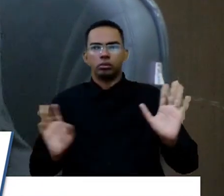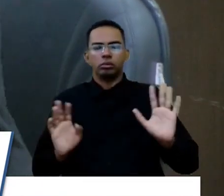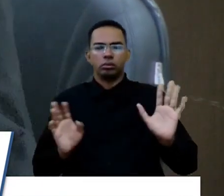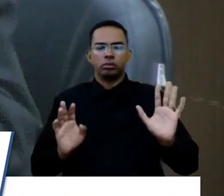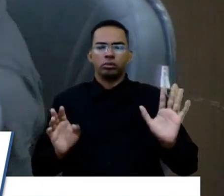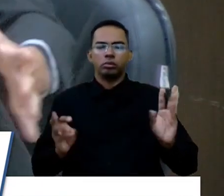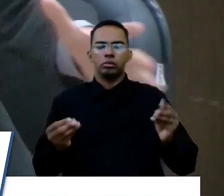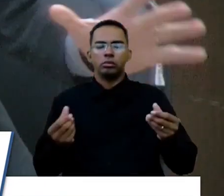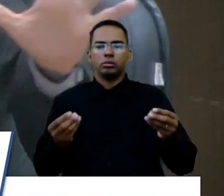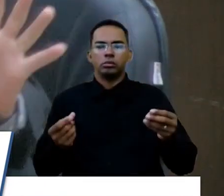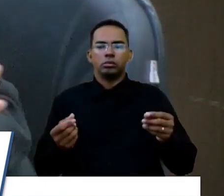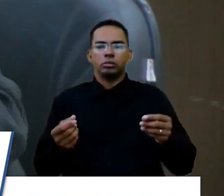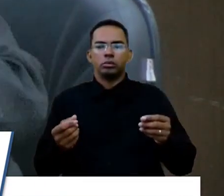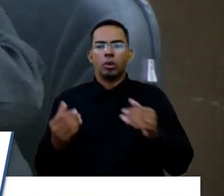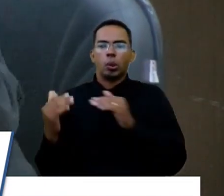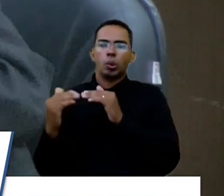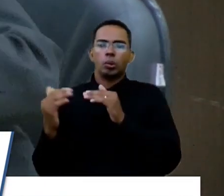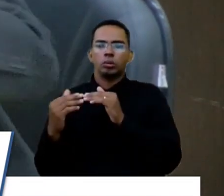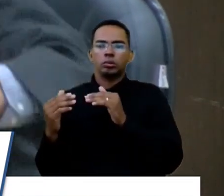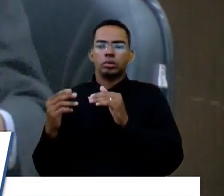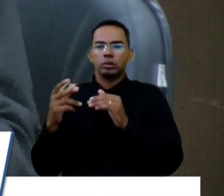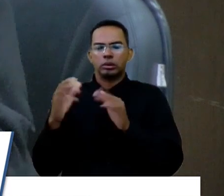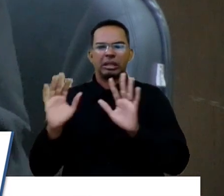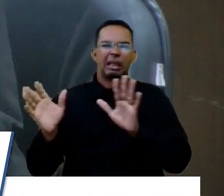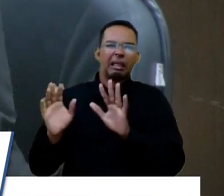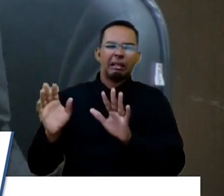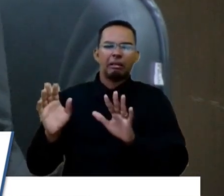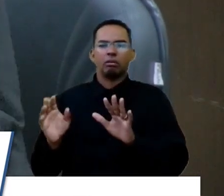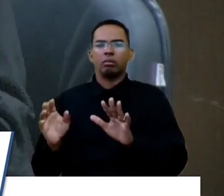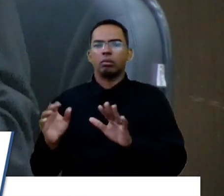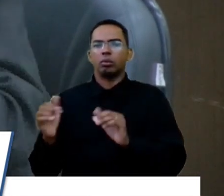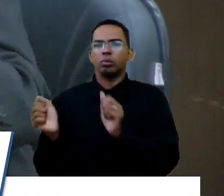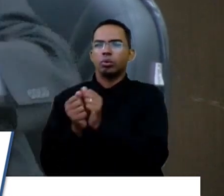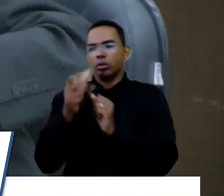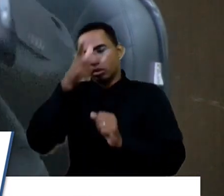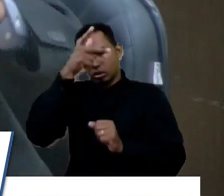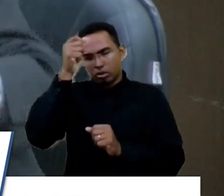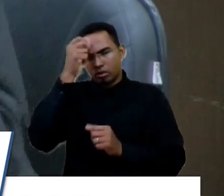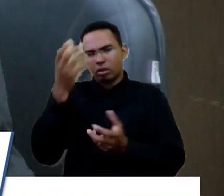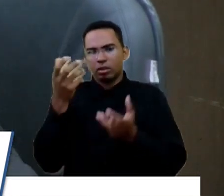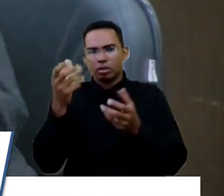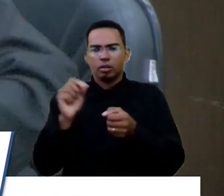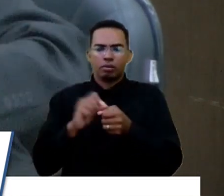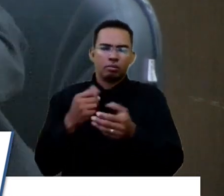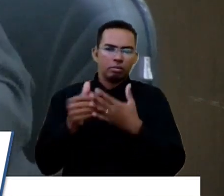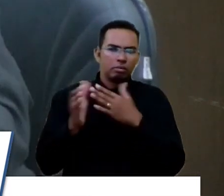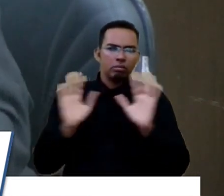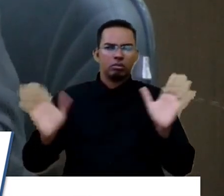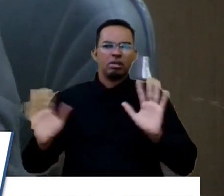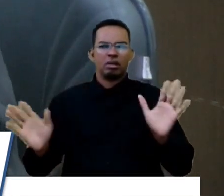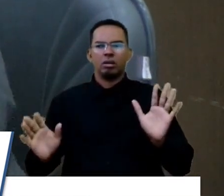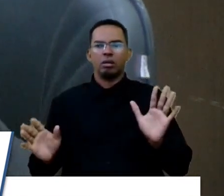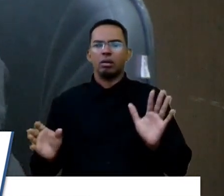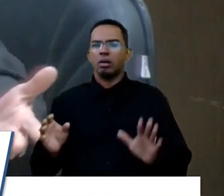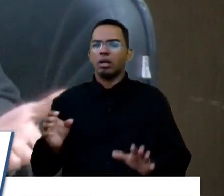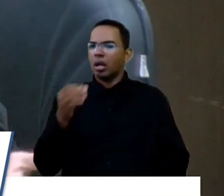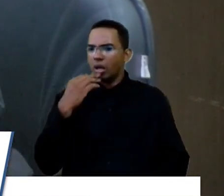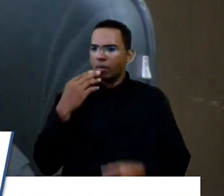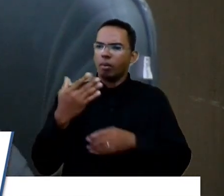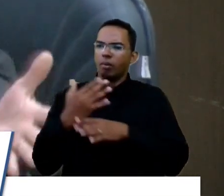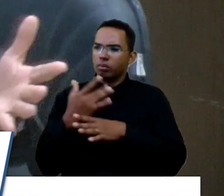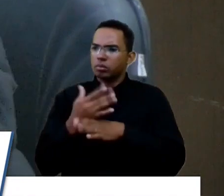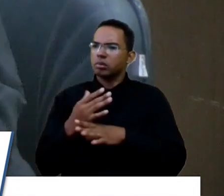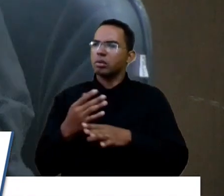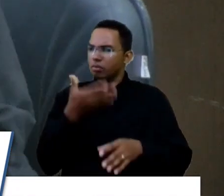assim, sendo conivente com o prefeito, muita gente, ah, porque você sai junto com o prefeito quer ou faz. Não, é bom para o município, vamos,